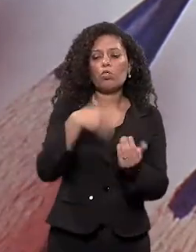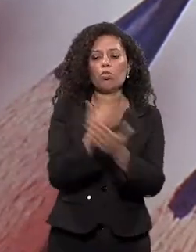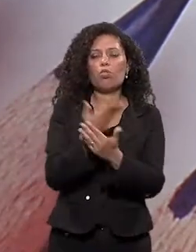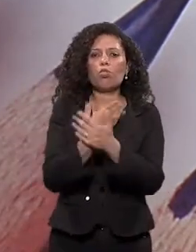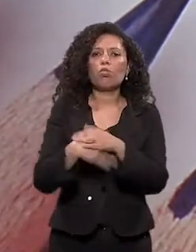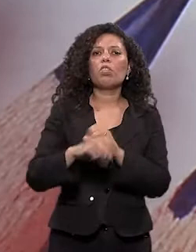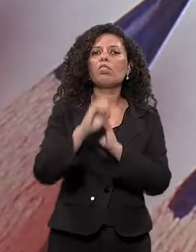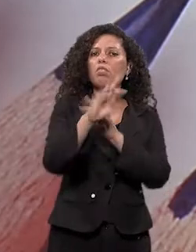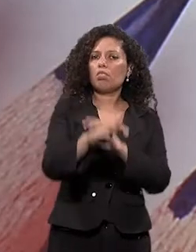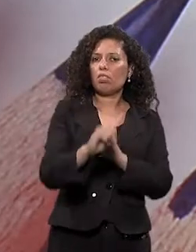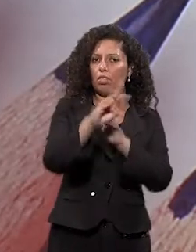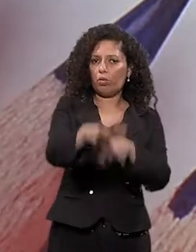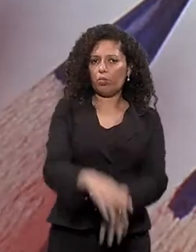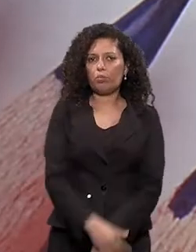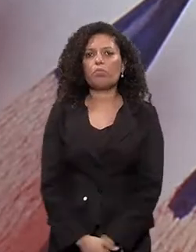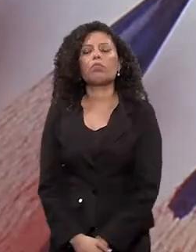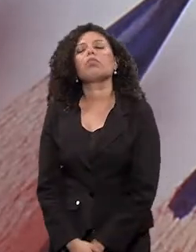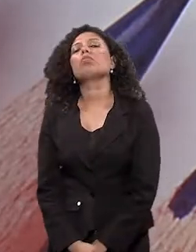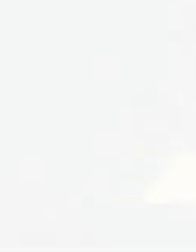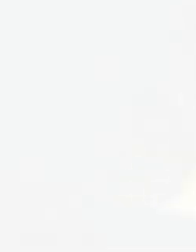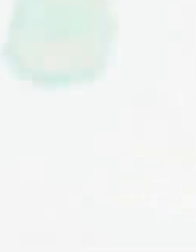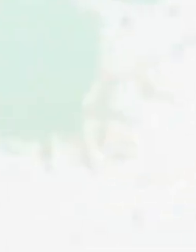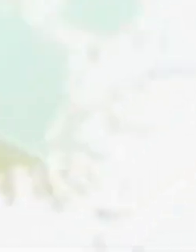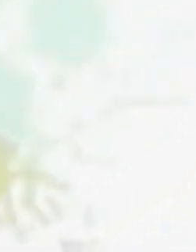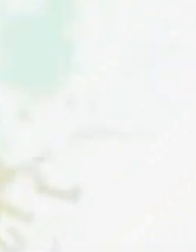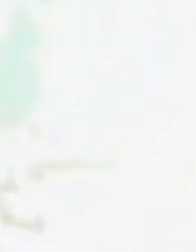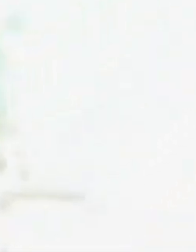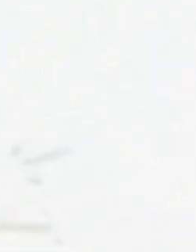Fique ligado, está no ar o Educação!